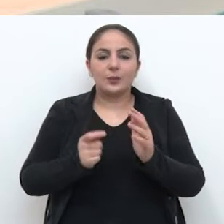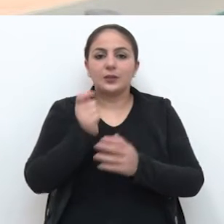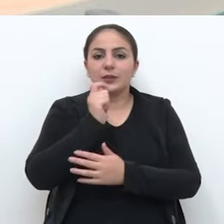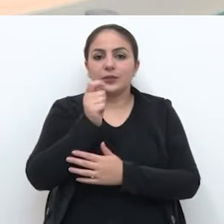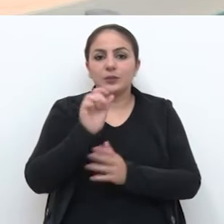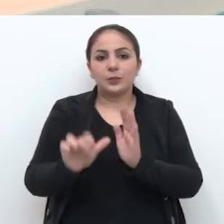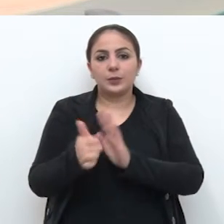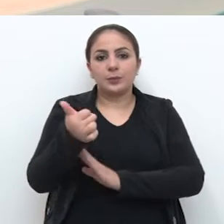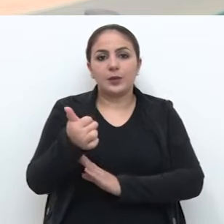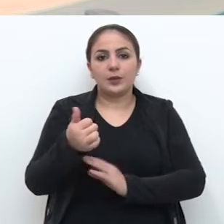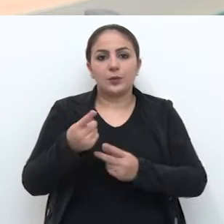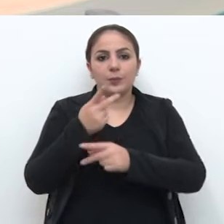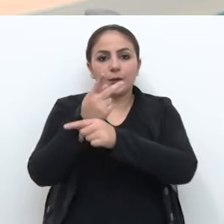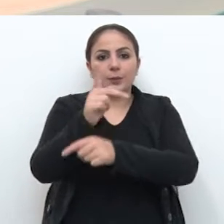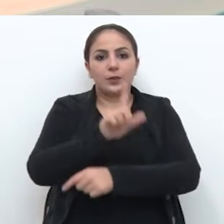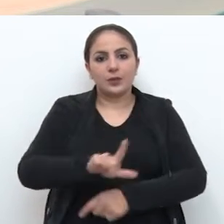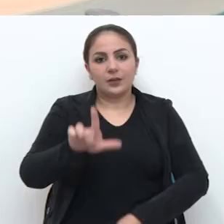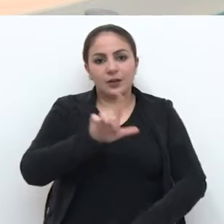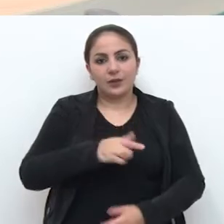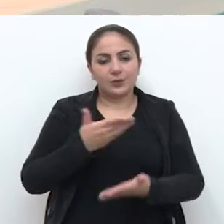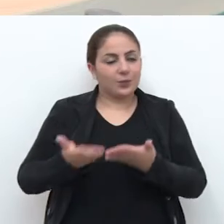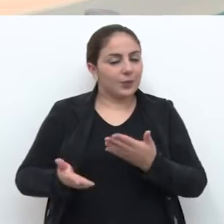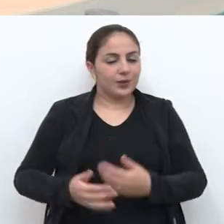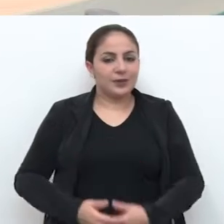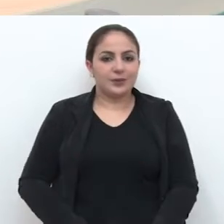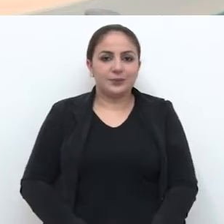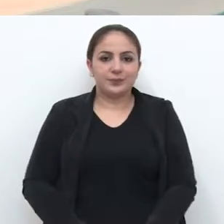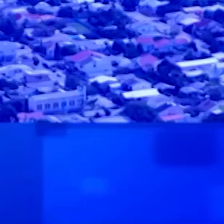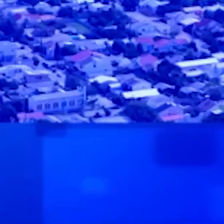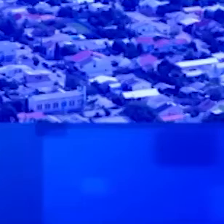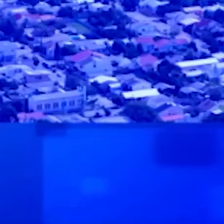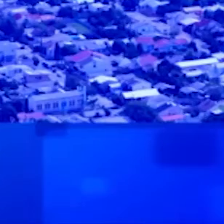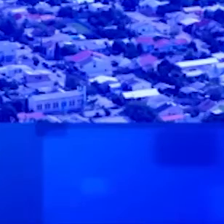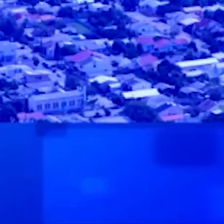uma entrevista sobre o primeiro prêmio literário. Não perca!